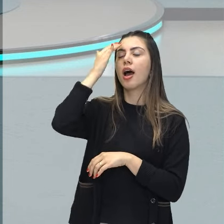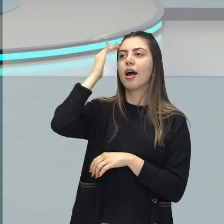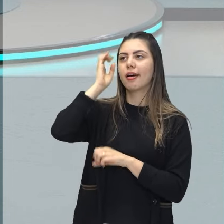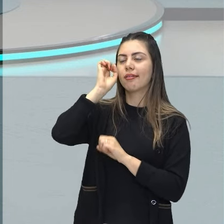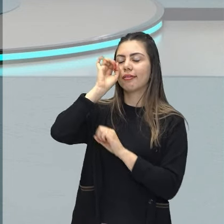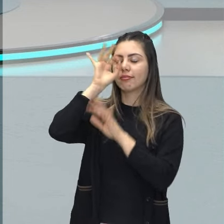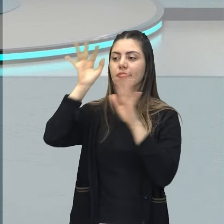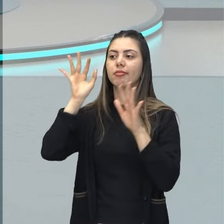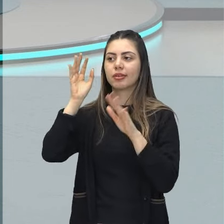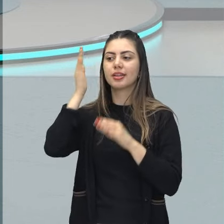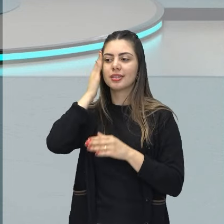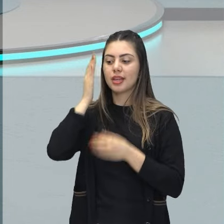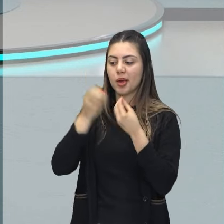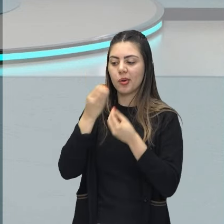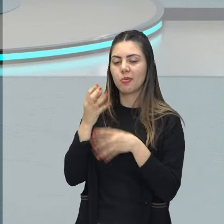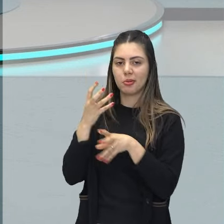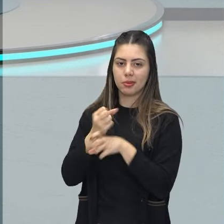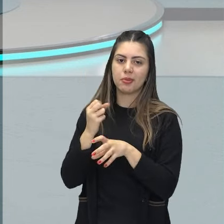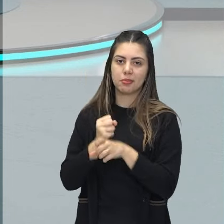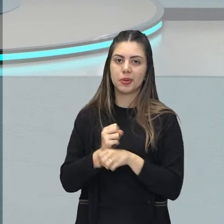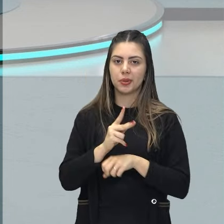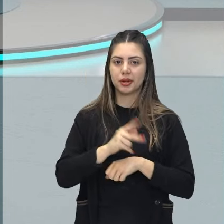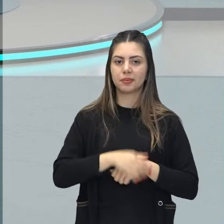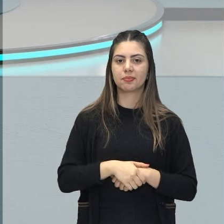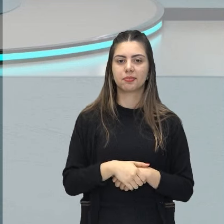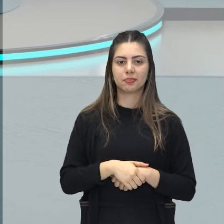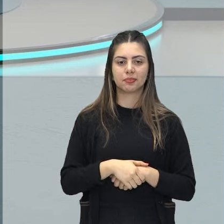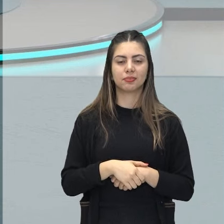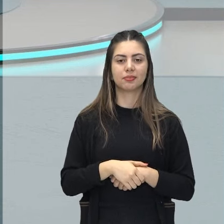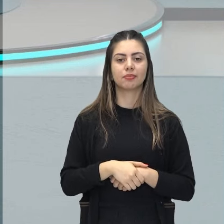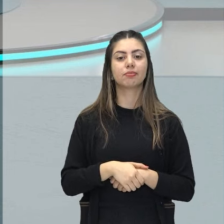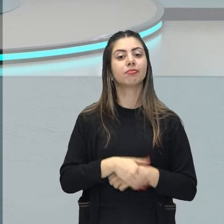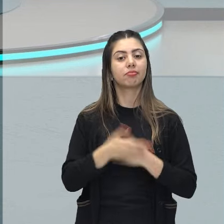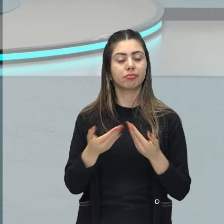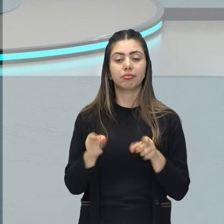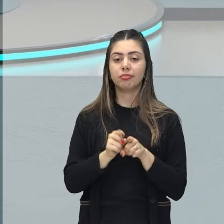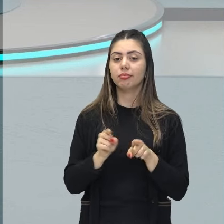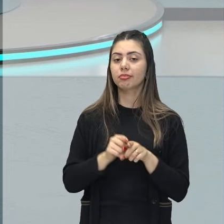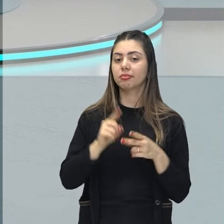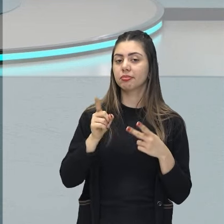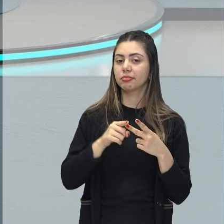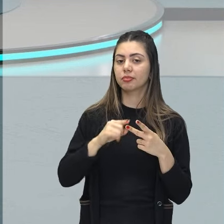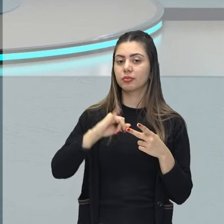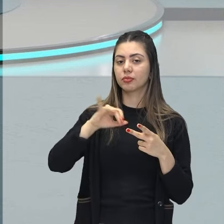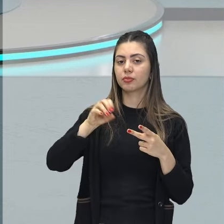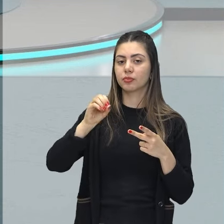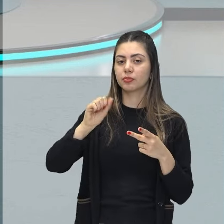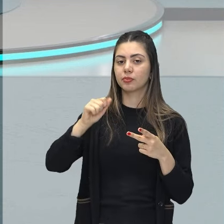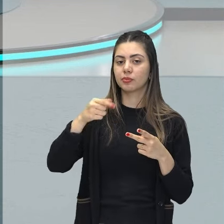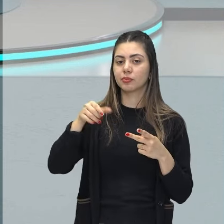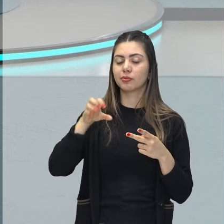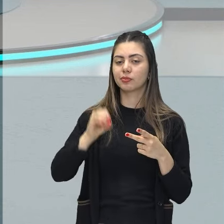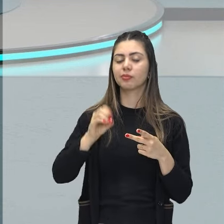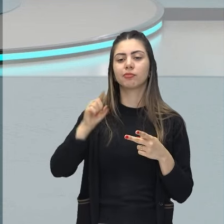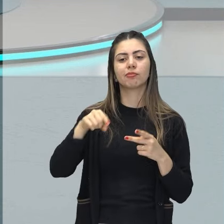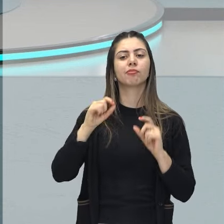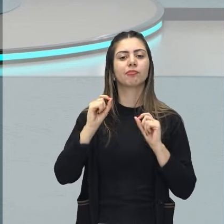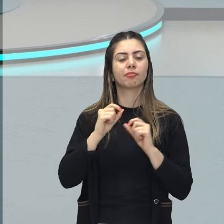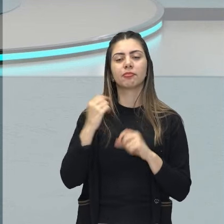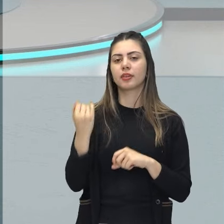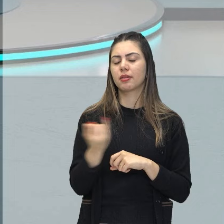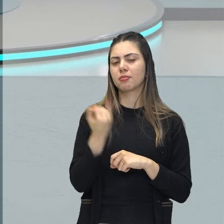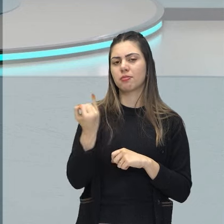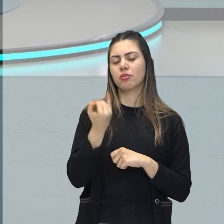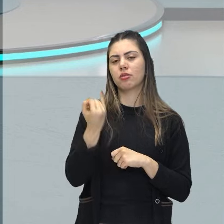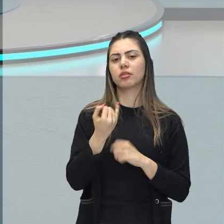compreendeu, então você teve uma epifania nesse momento. E João Guimarães Rosa, que é um grande autor